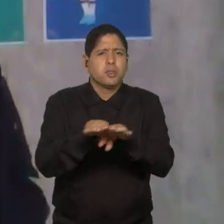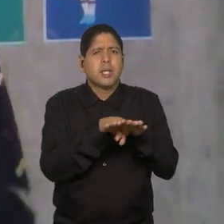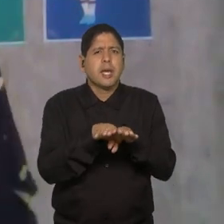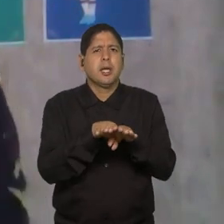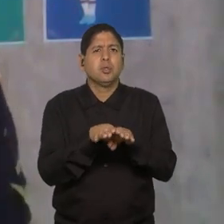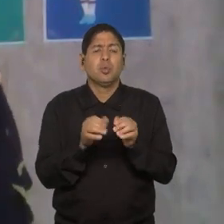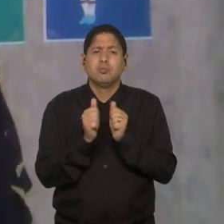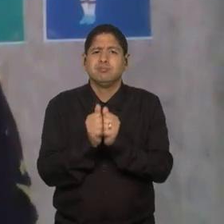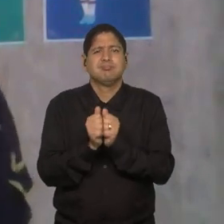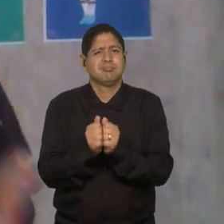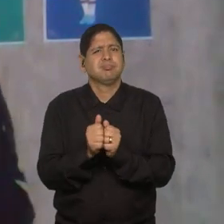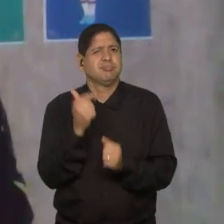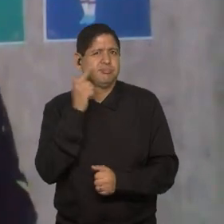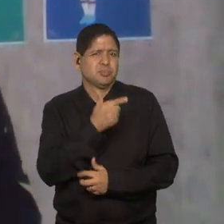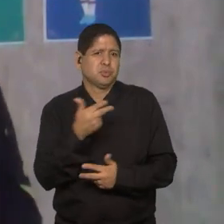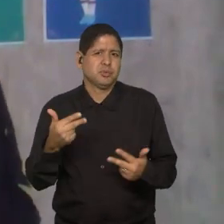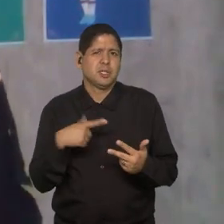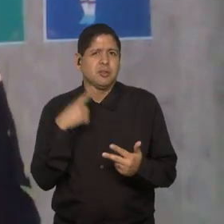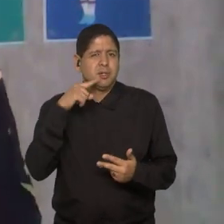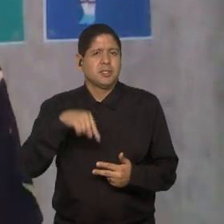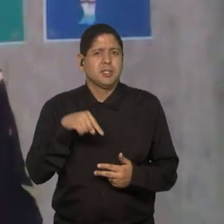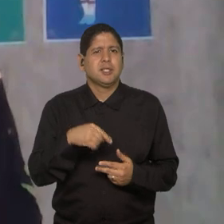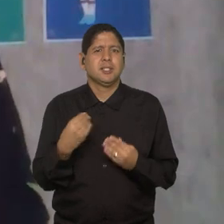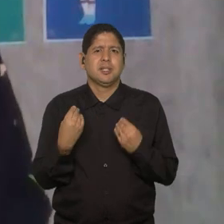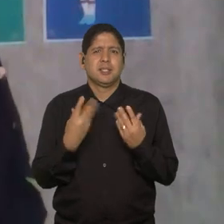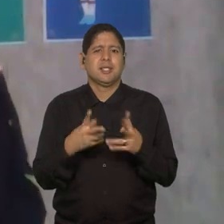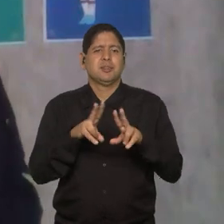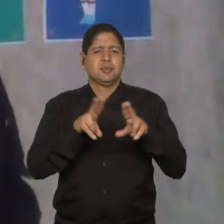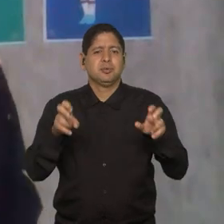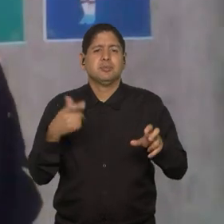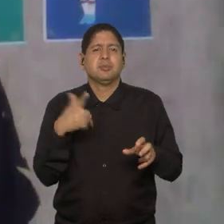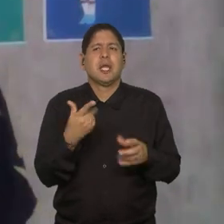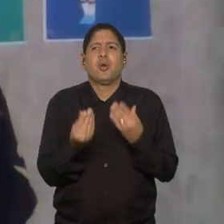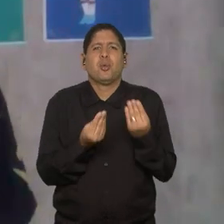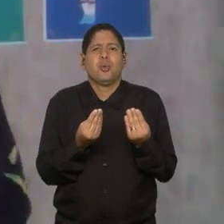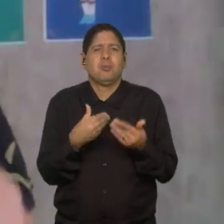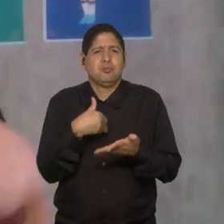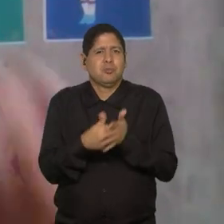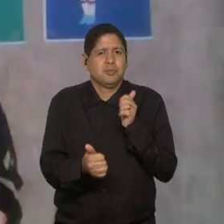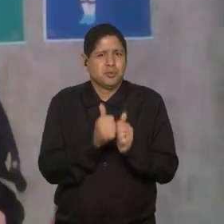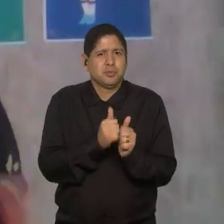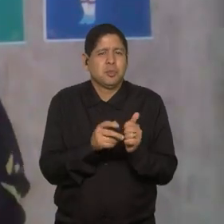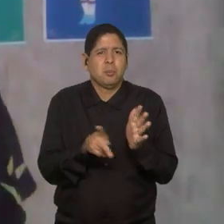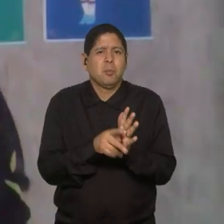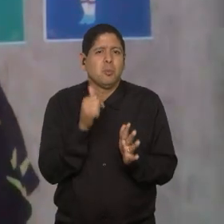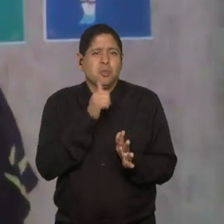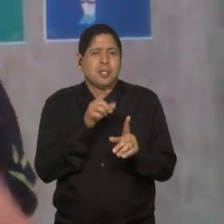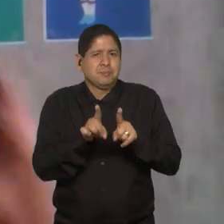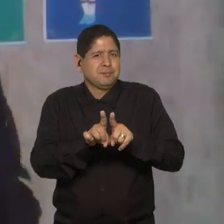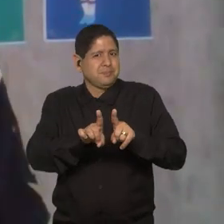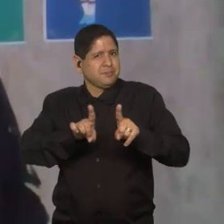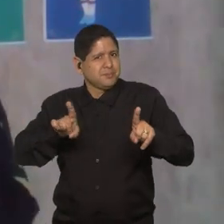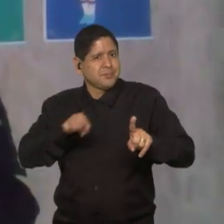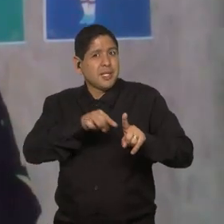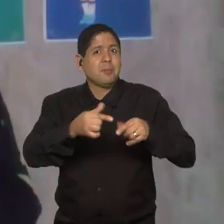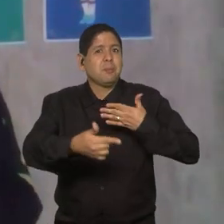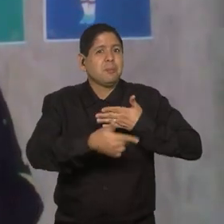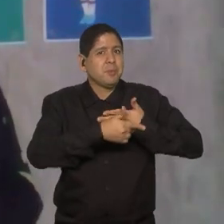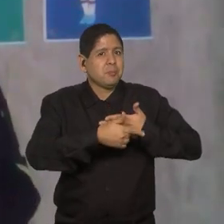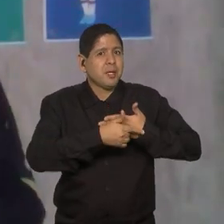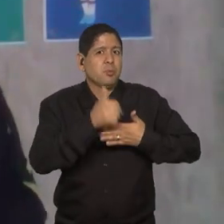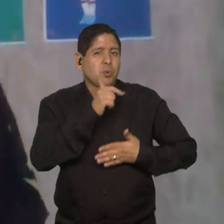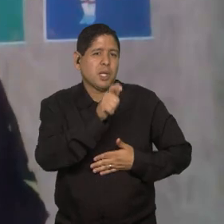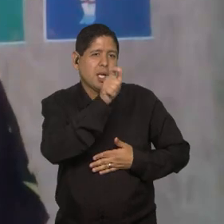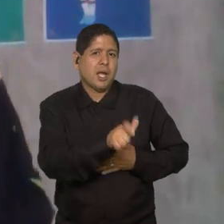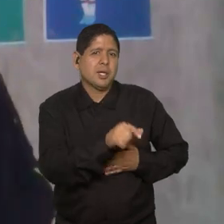caminham juntas, né? Aqui foi muito bem colocado. Não tem como o futebol feminino se dissociar do papel da